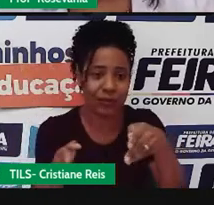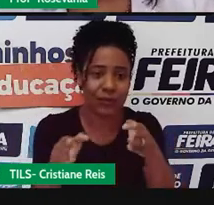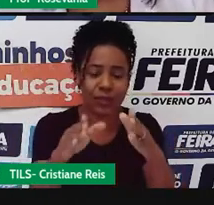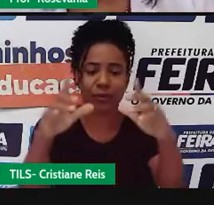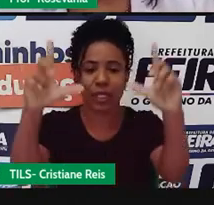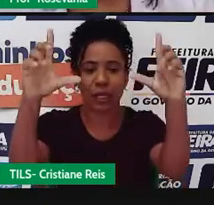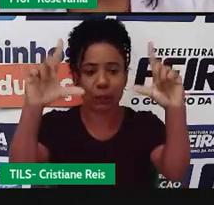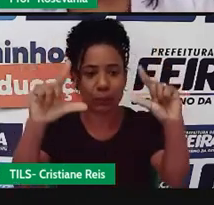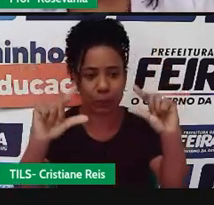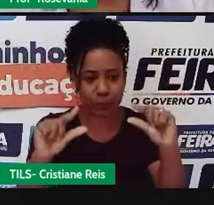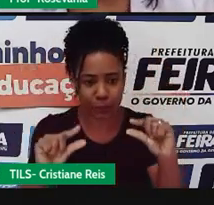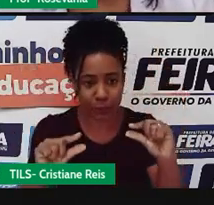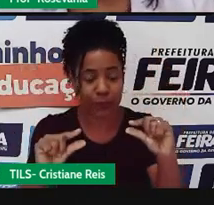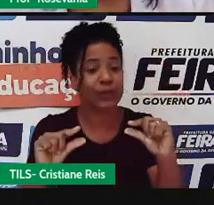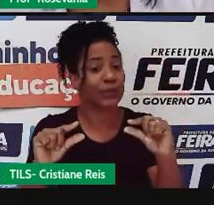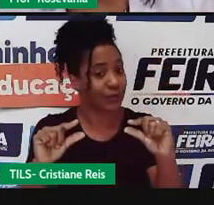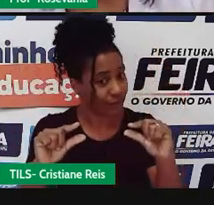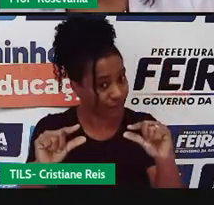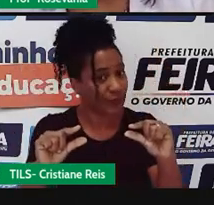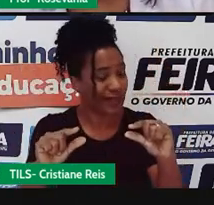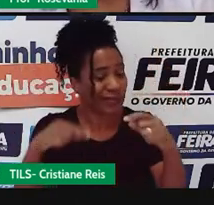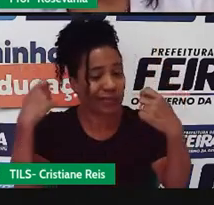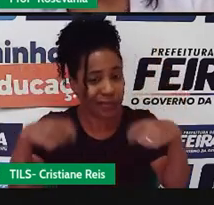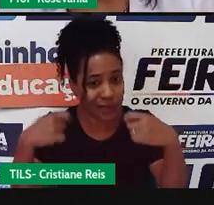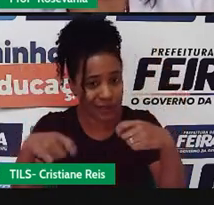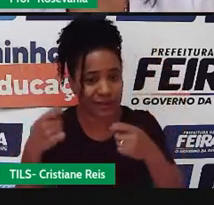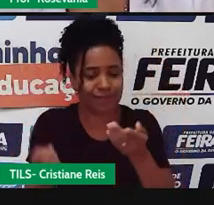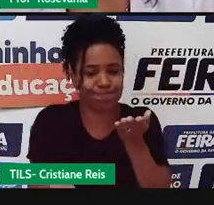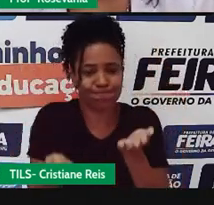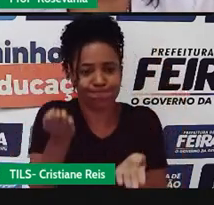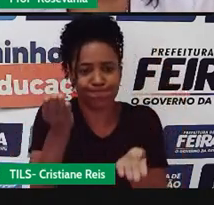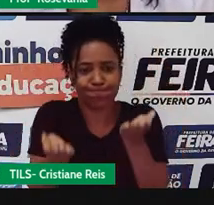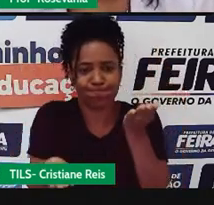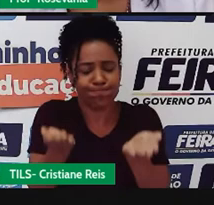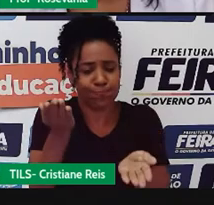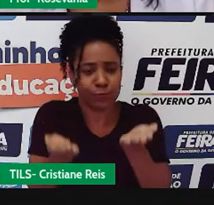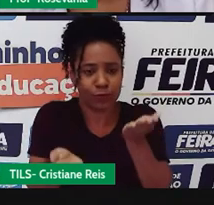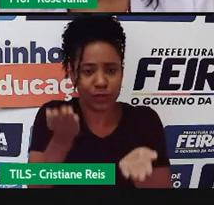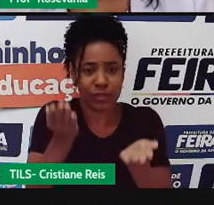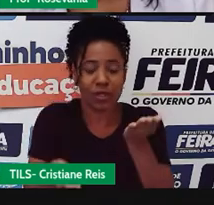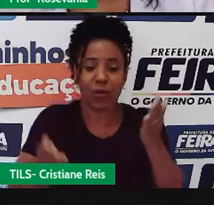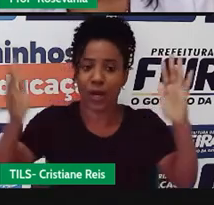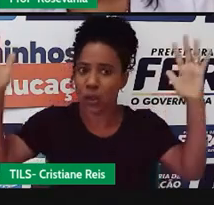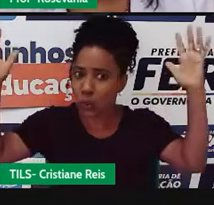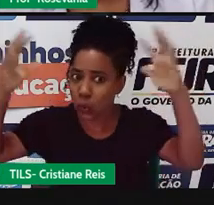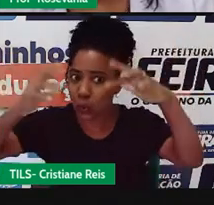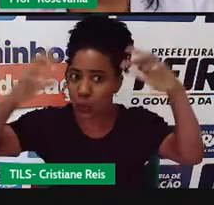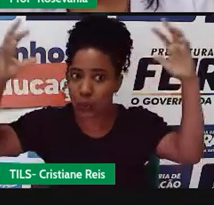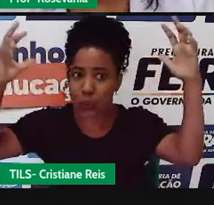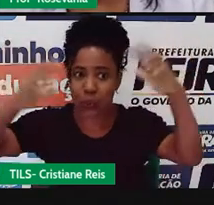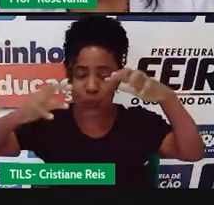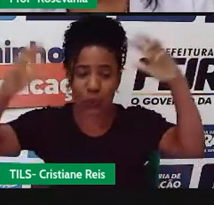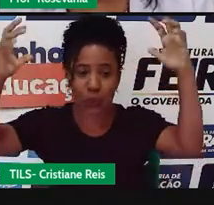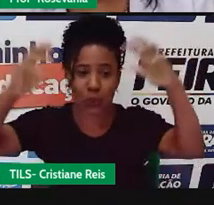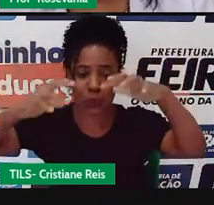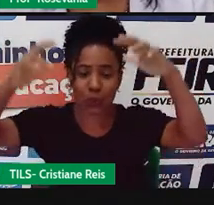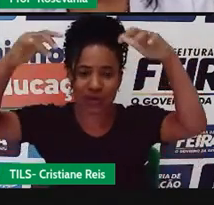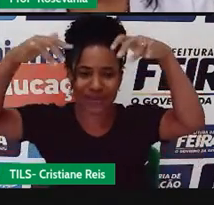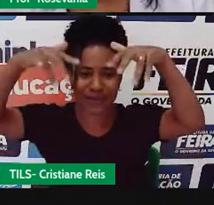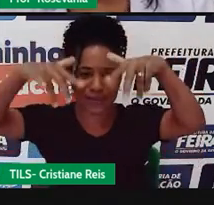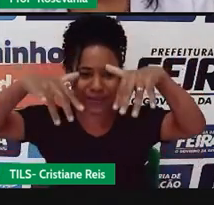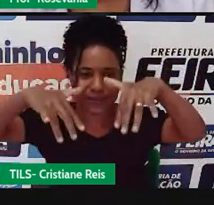nível bastante baixo. Então, a precisa manter esse ambiente equilibrado para que essas chuvas venham, que é o principal, né, o